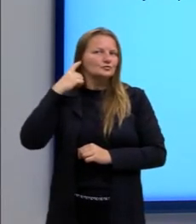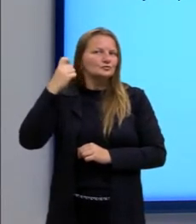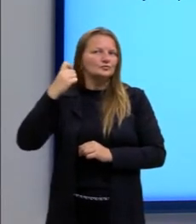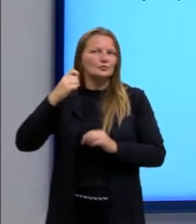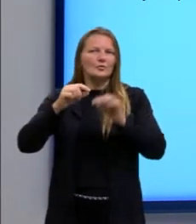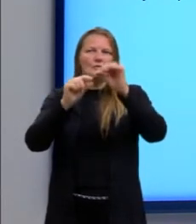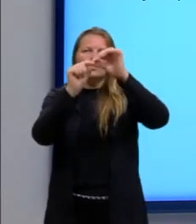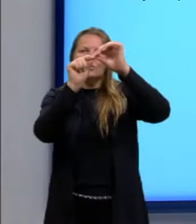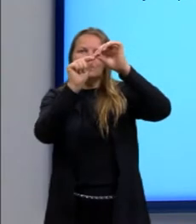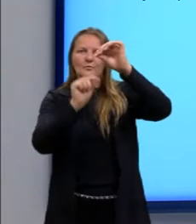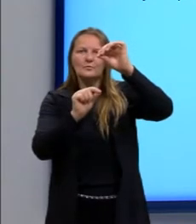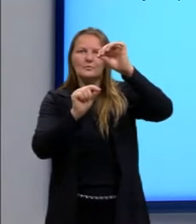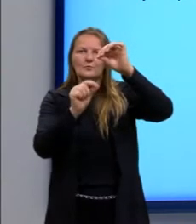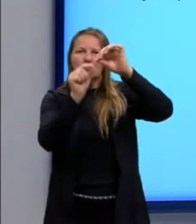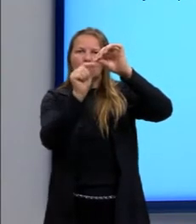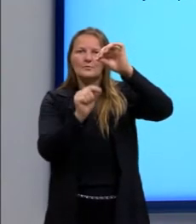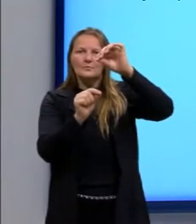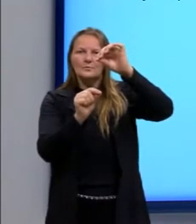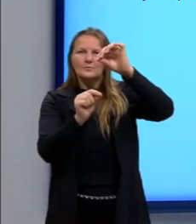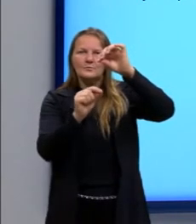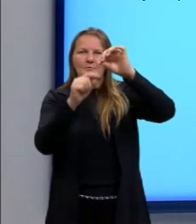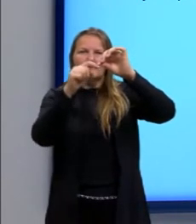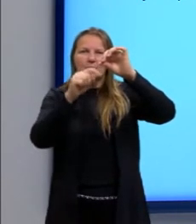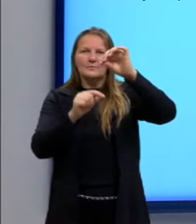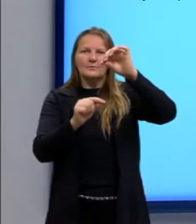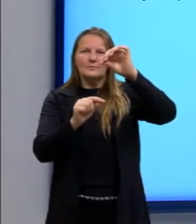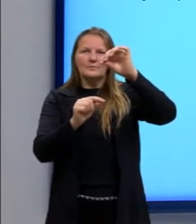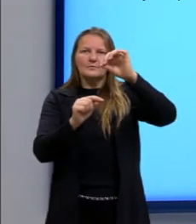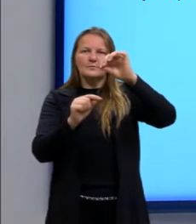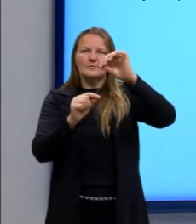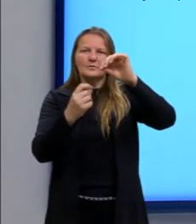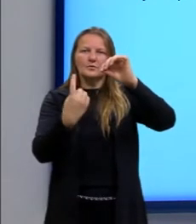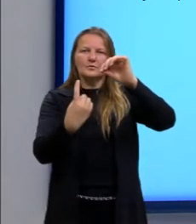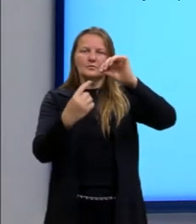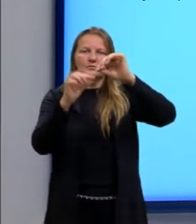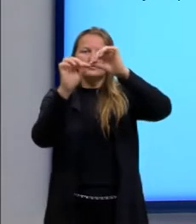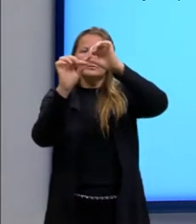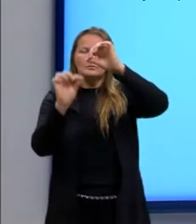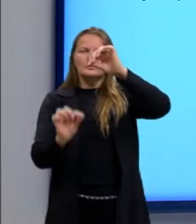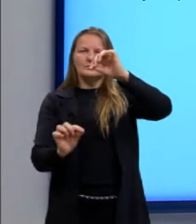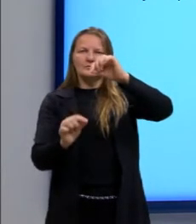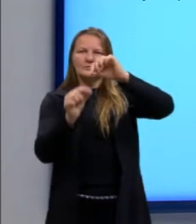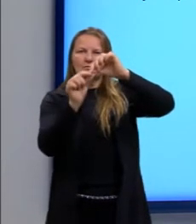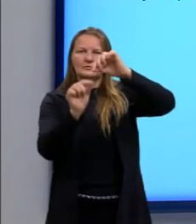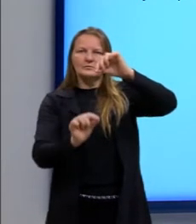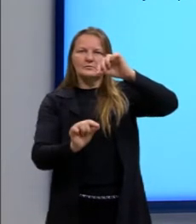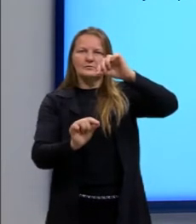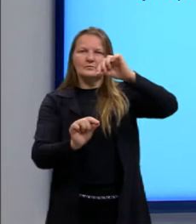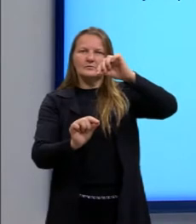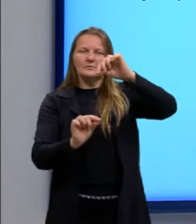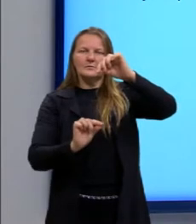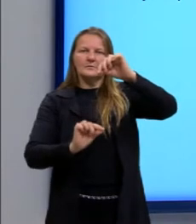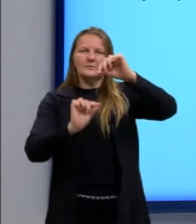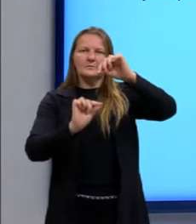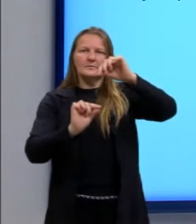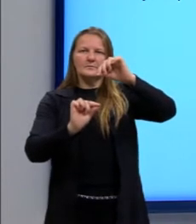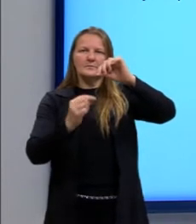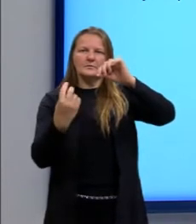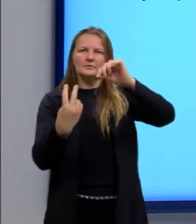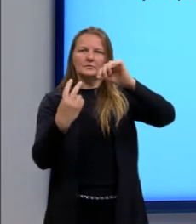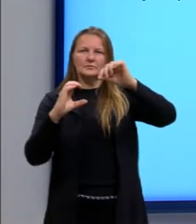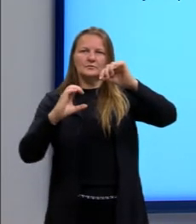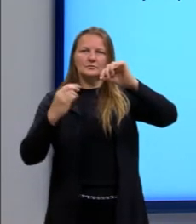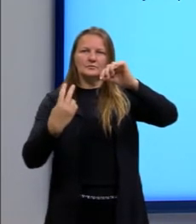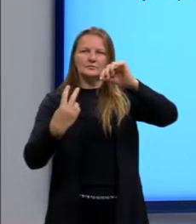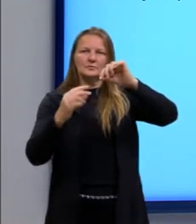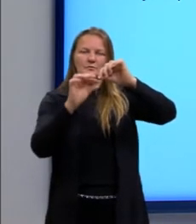de menor comprimento. Então vejam aqui que ele colocou comprimento 1 na barrinha mais curta e comprimento 2